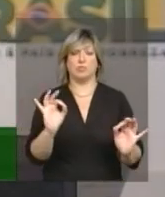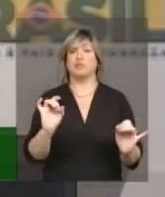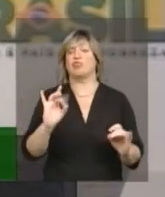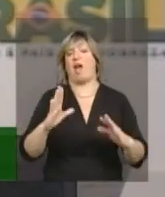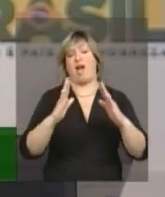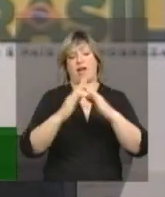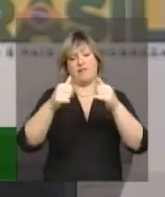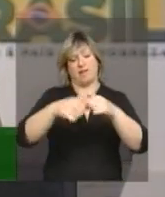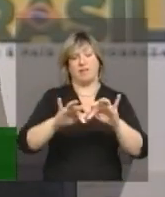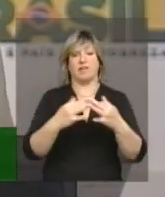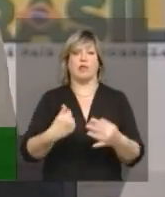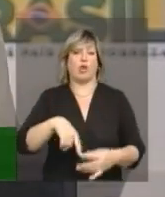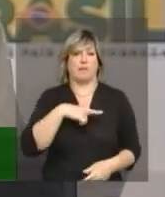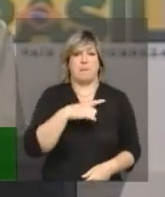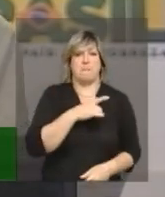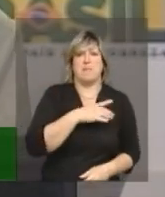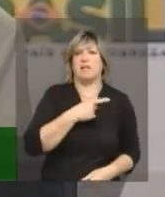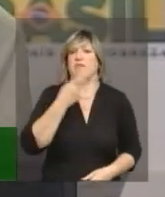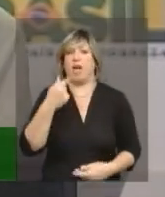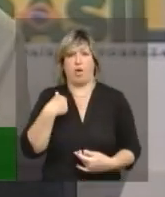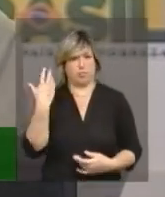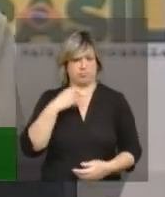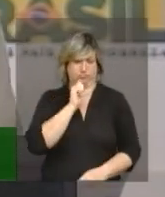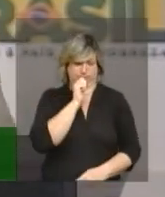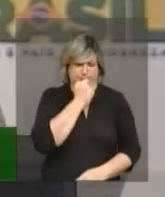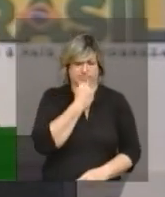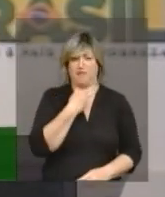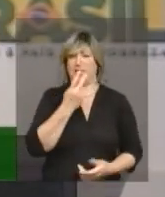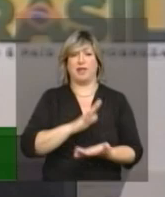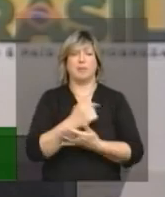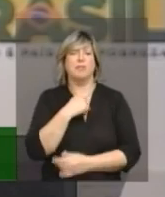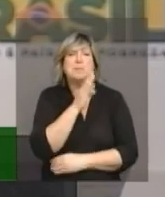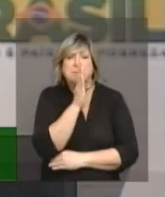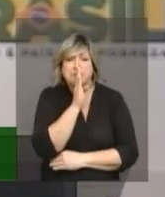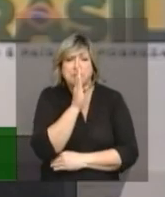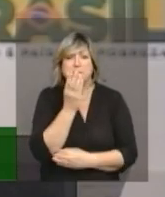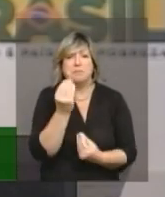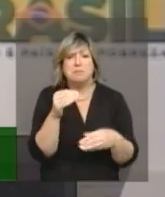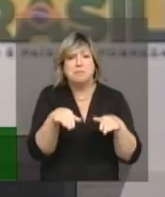casa, tinha medo de falar com as pessoas, eu não falava nada, viu? Era bem quieta.